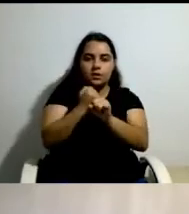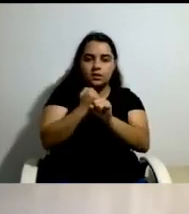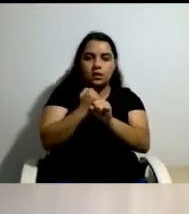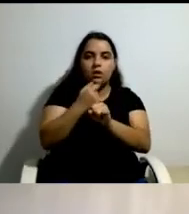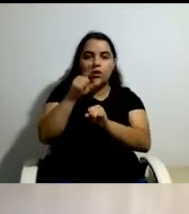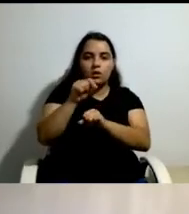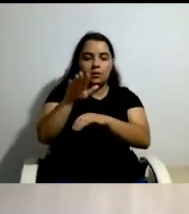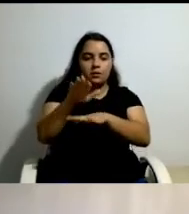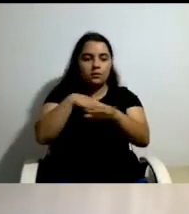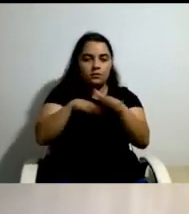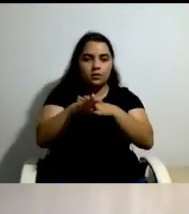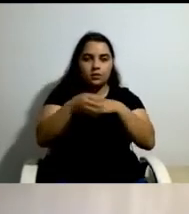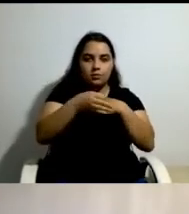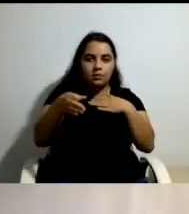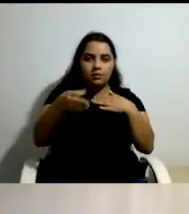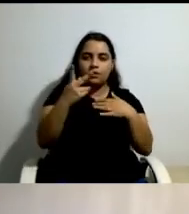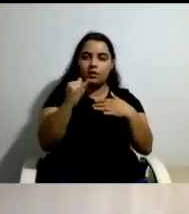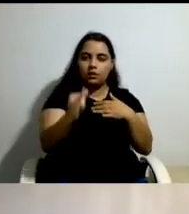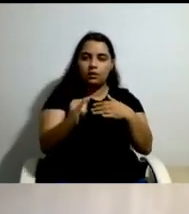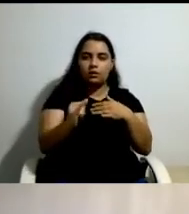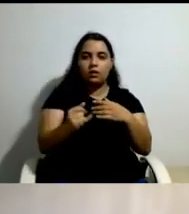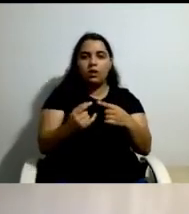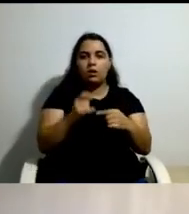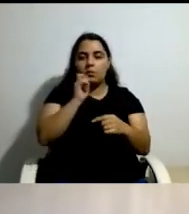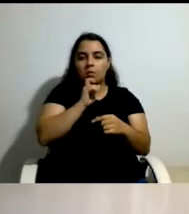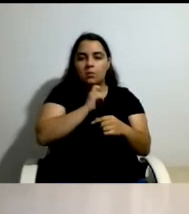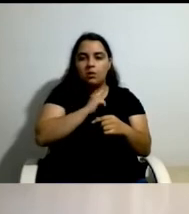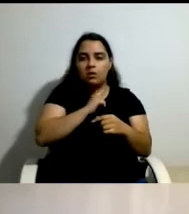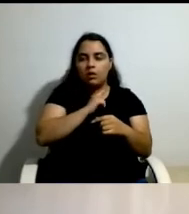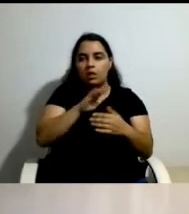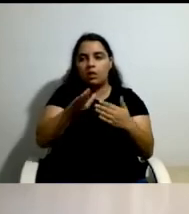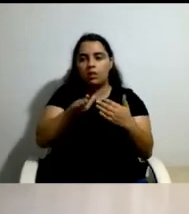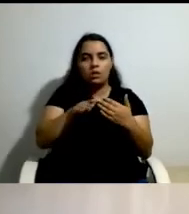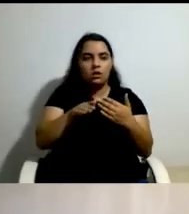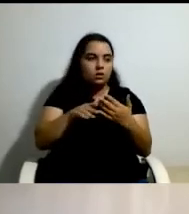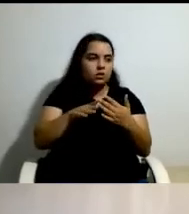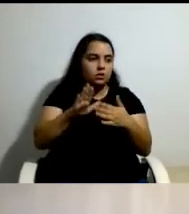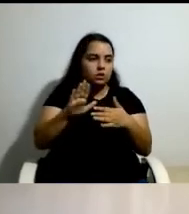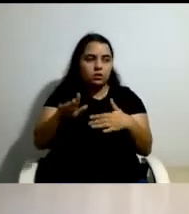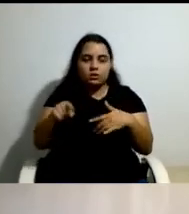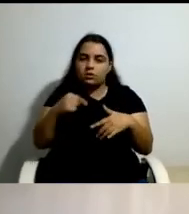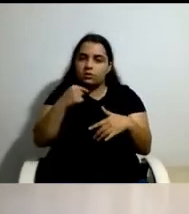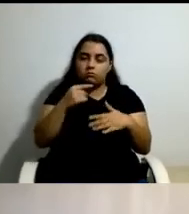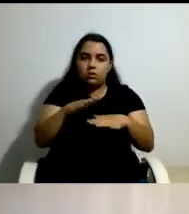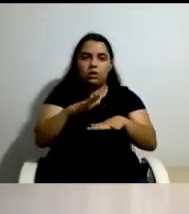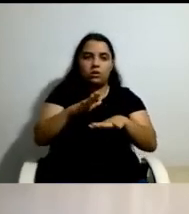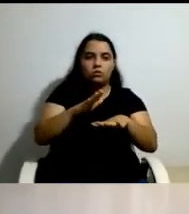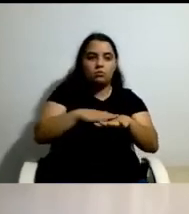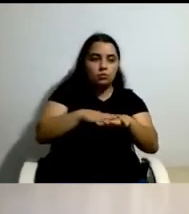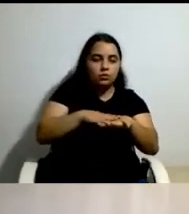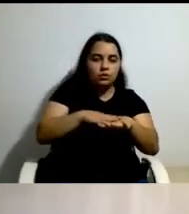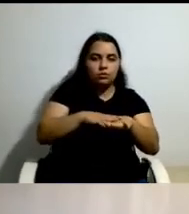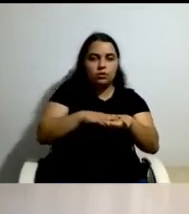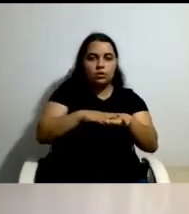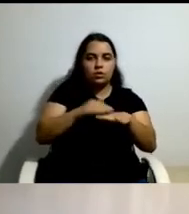do PPBI e que, de alguma forma, justificam quer os níveis de execução que foram sendo conseguidos ao longo